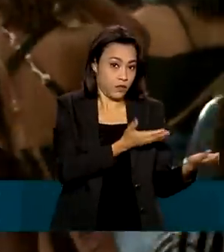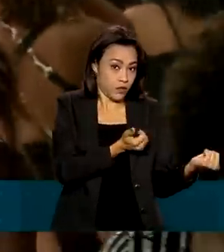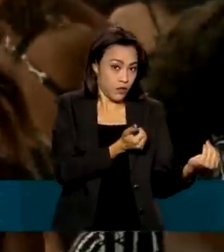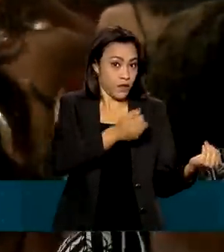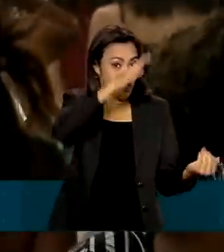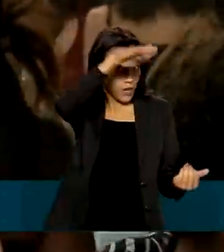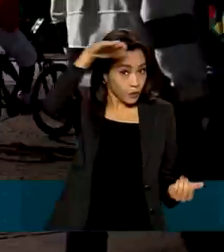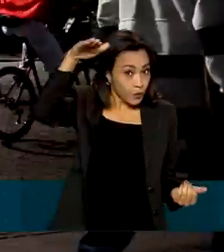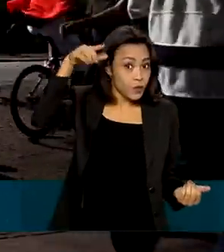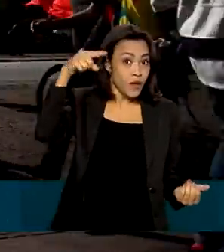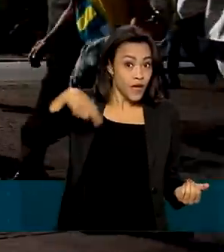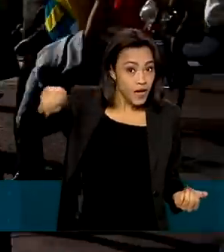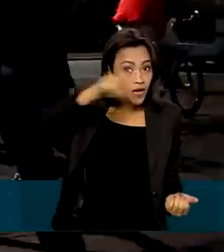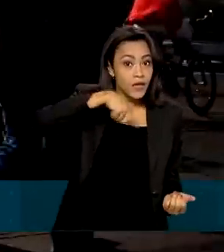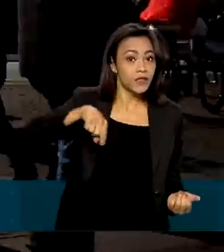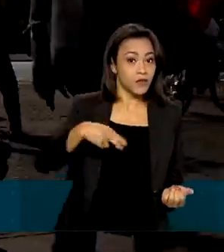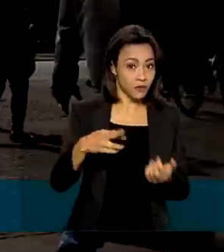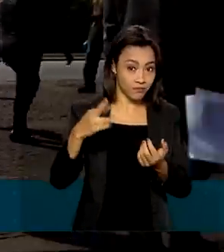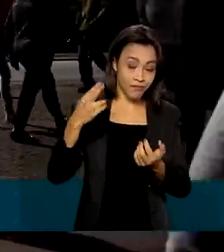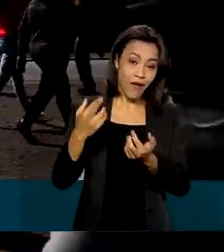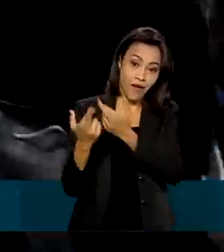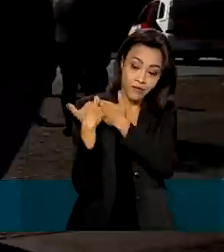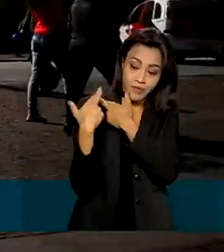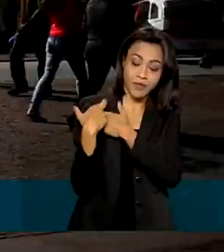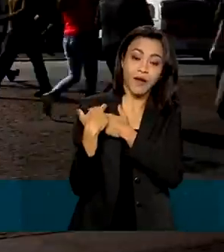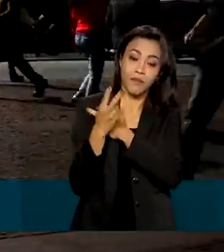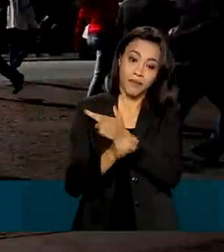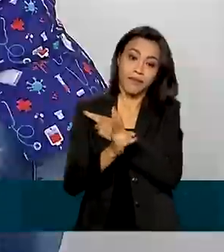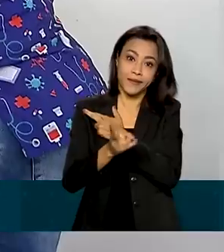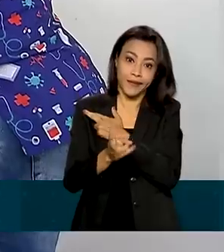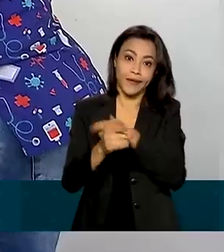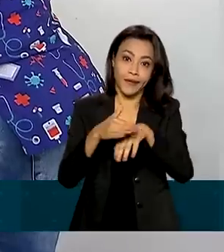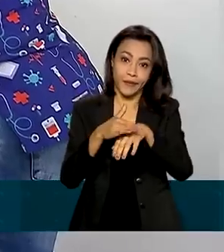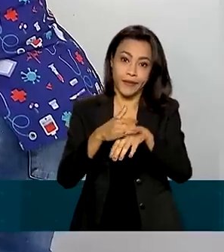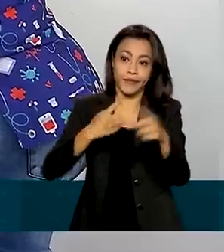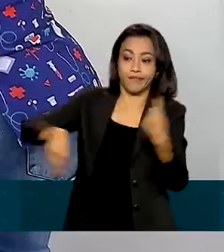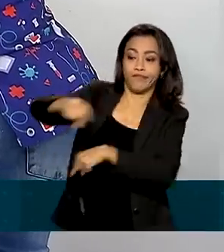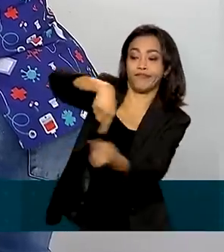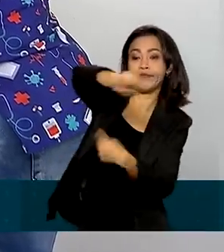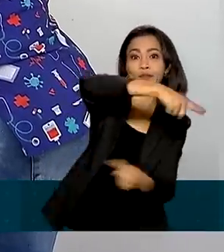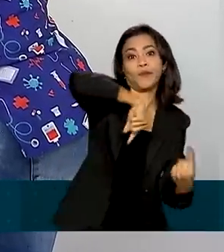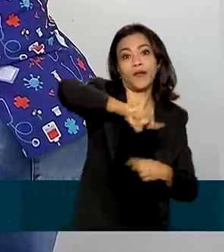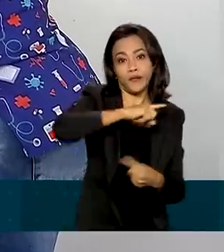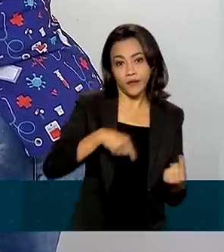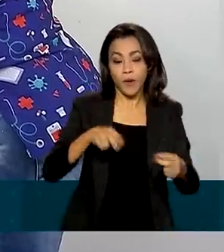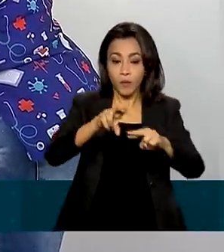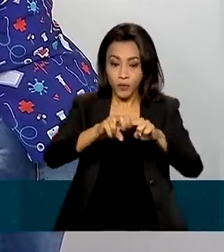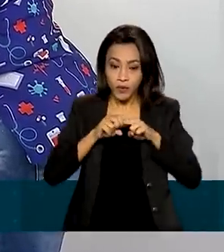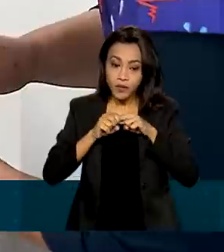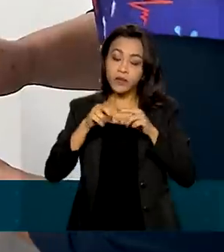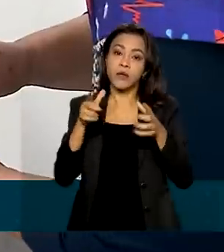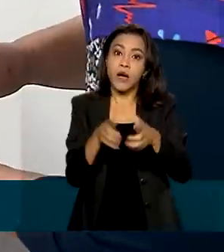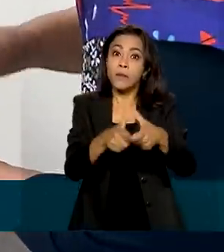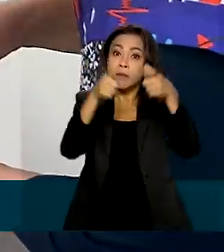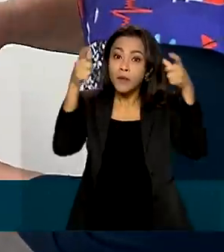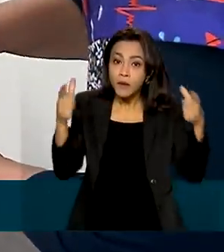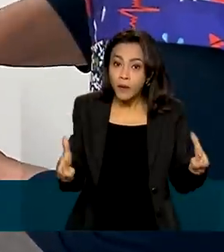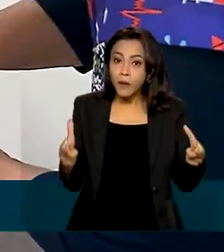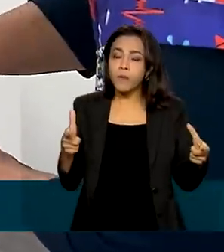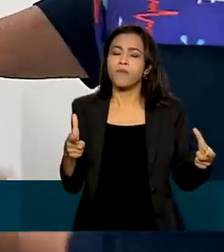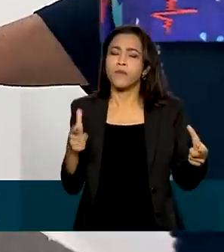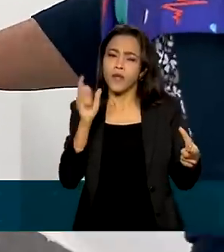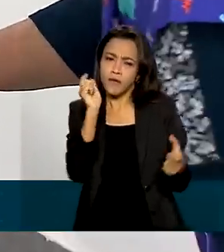responsáveis por manter a doença em circulação. Por isso, essa a extensão do público-alvo que vai até